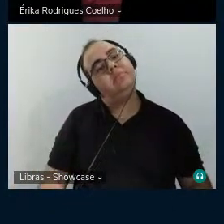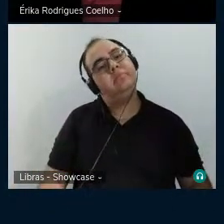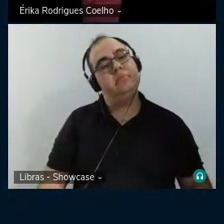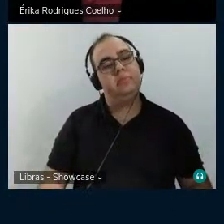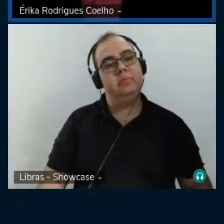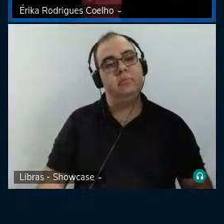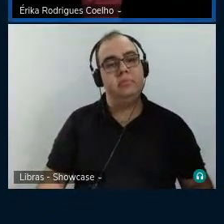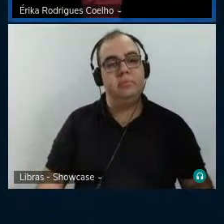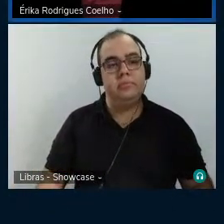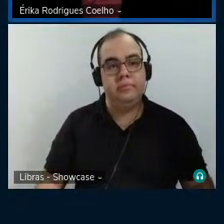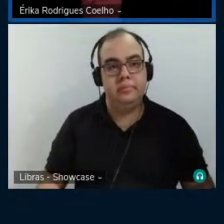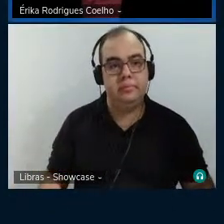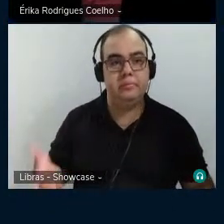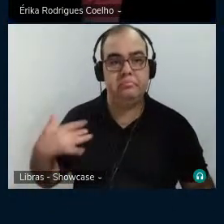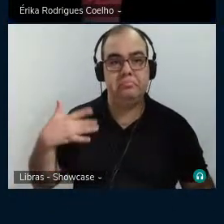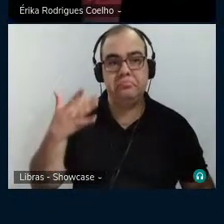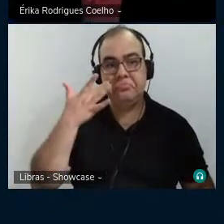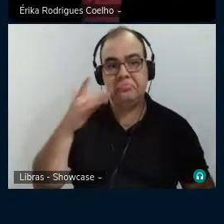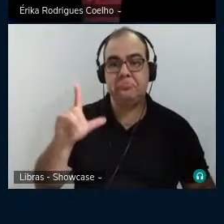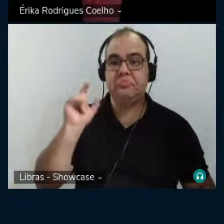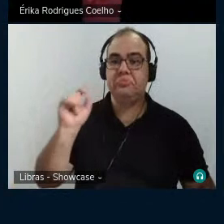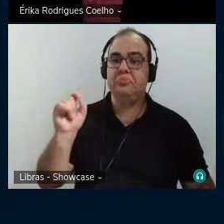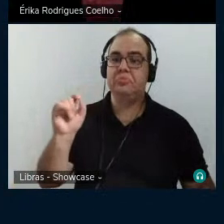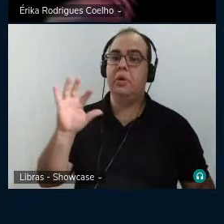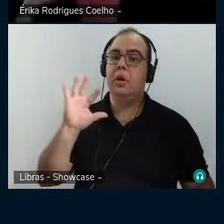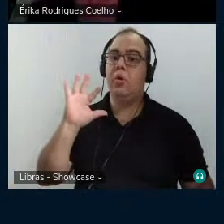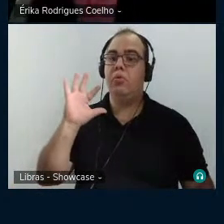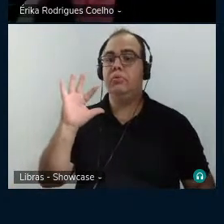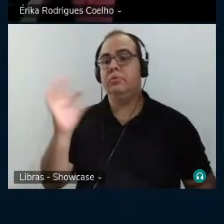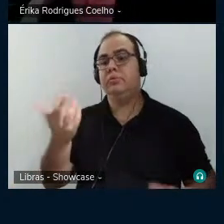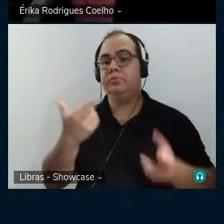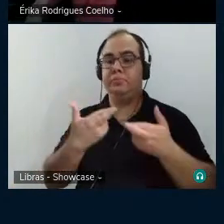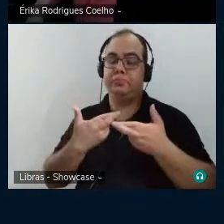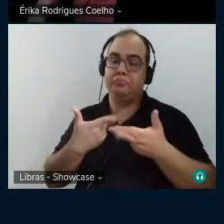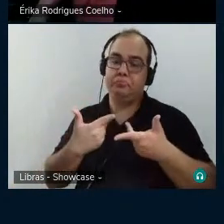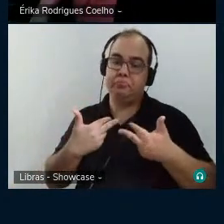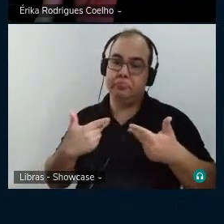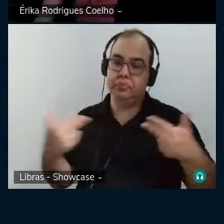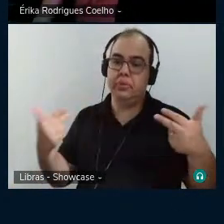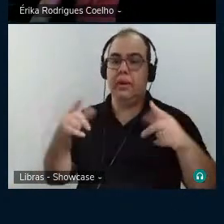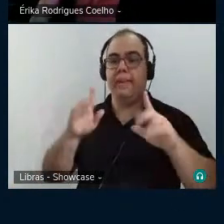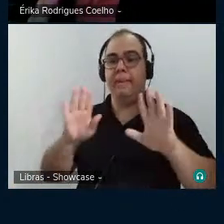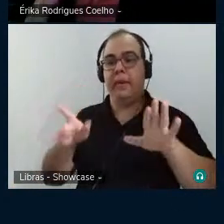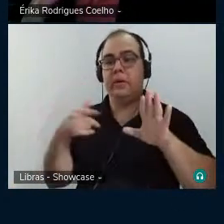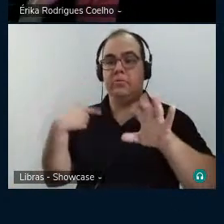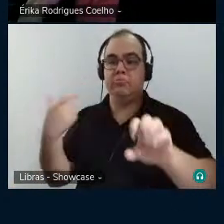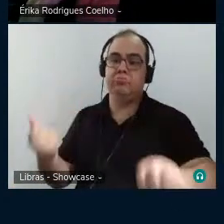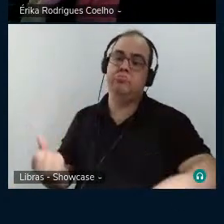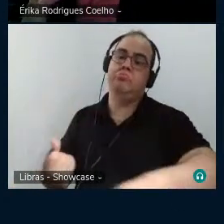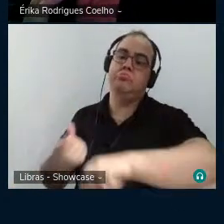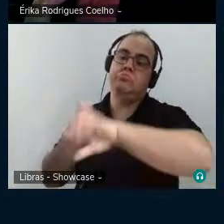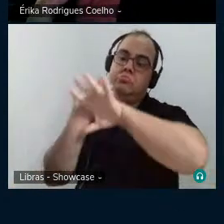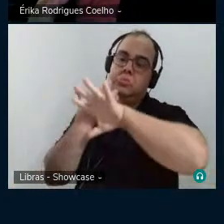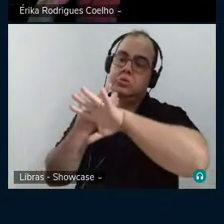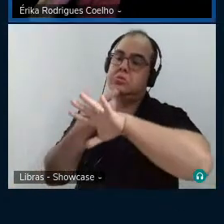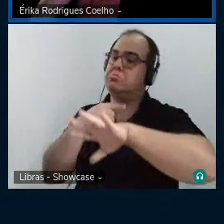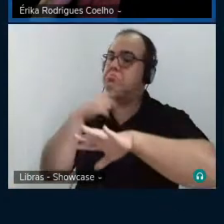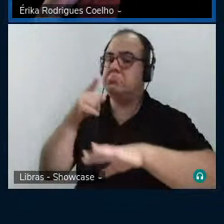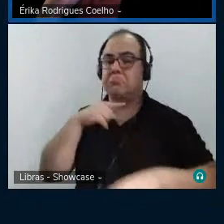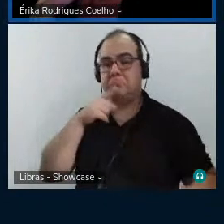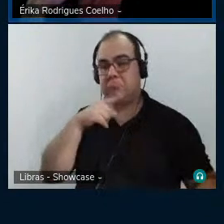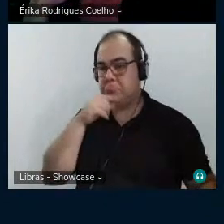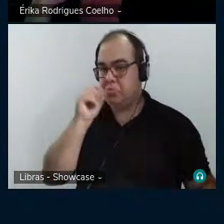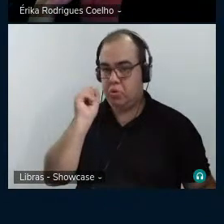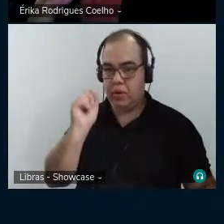não sei se ocorreu alguma coisa, mas quando eu abri a câmera não compartilhou, tá